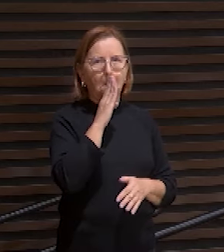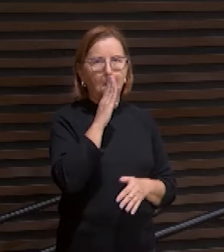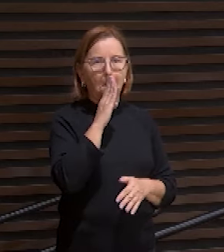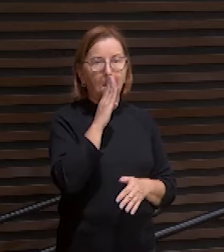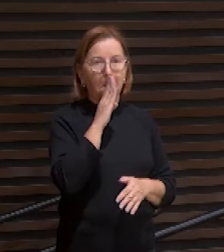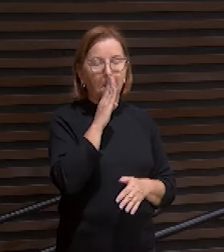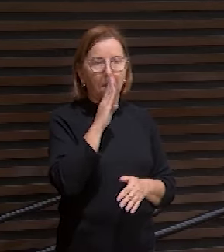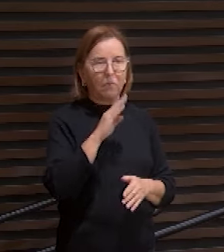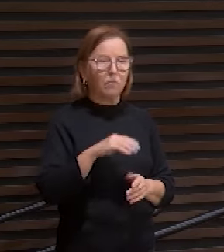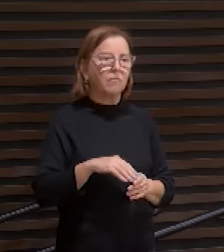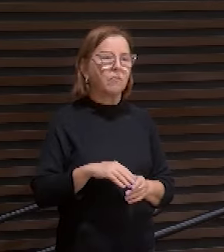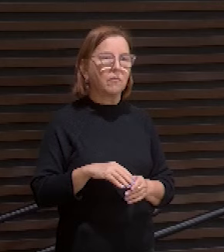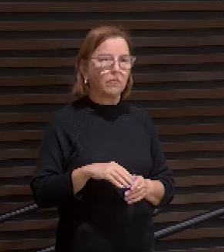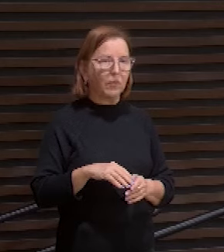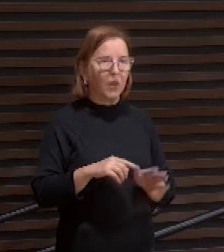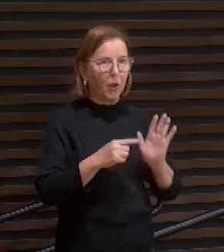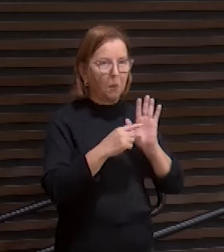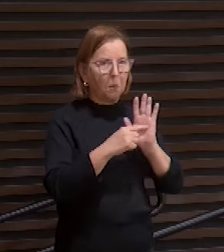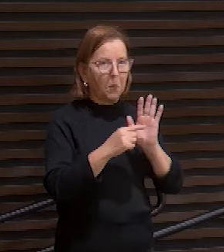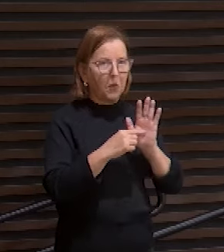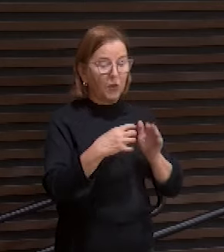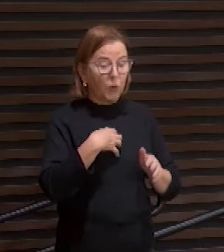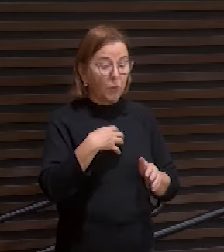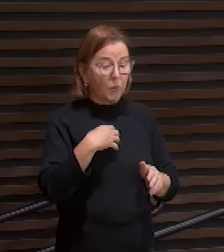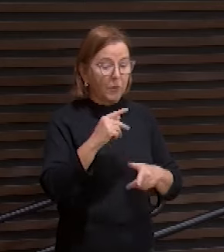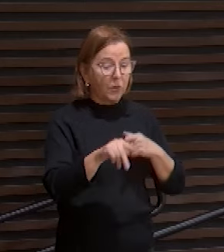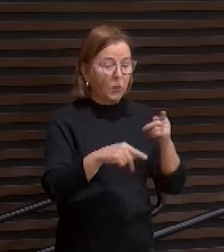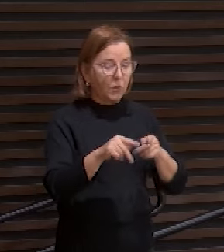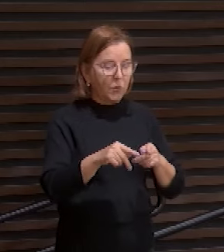atitude dos homens para conservo do senhor ódio